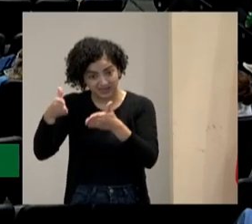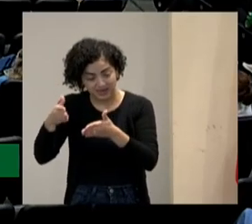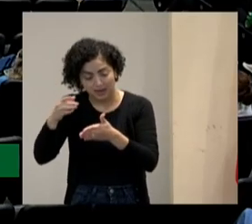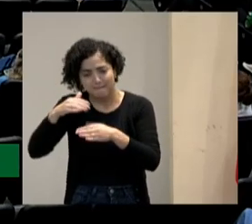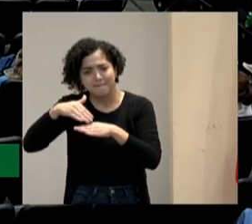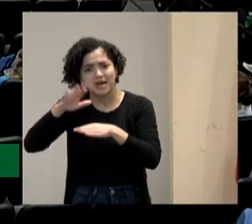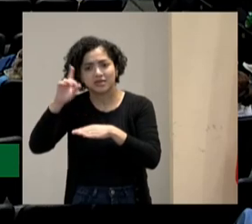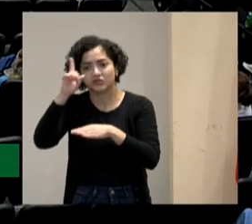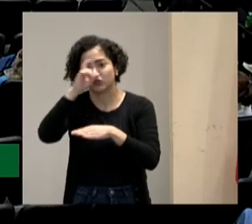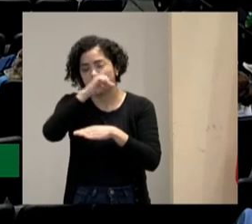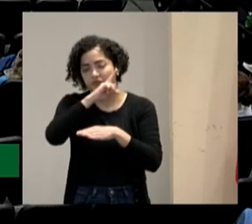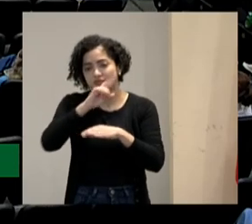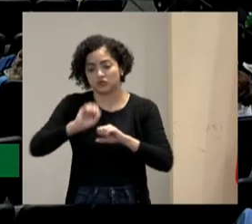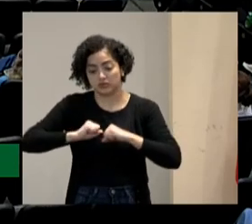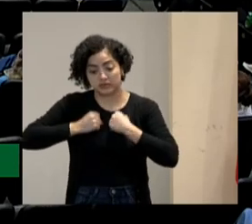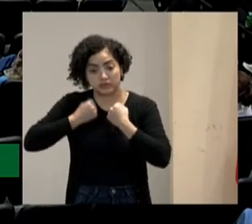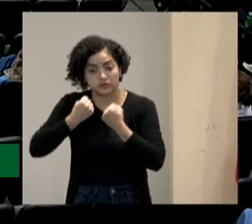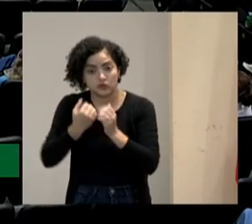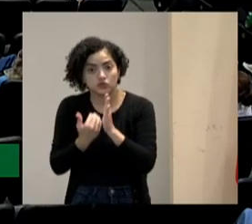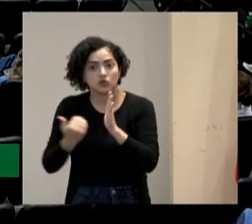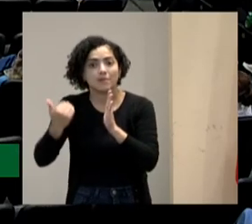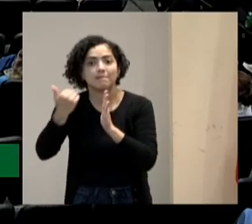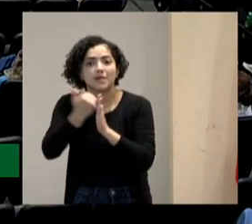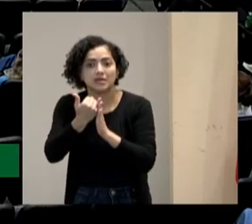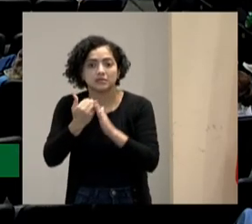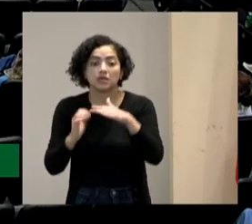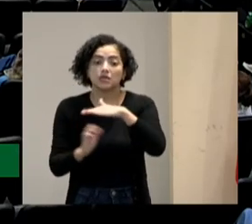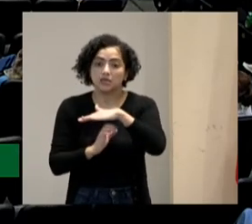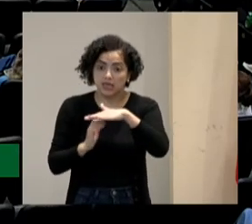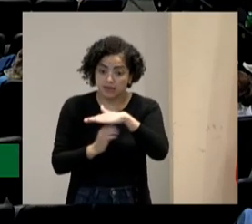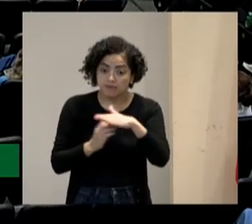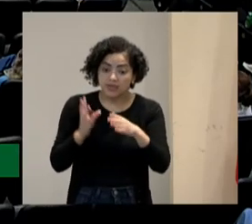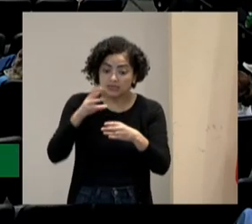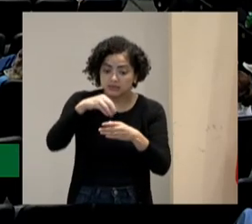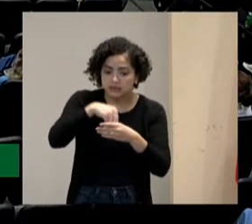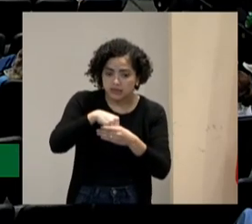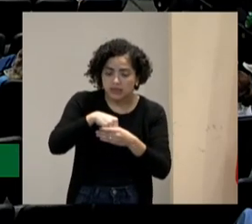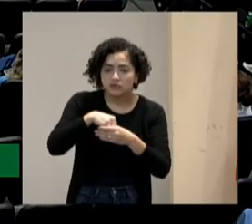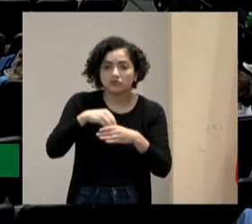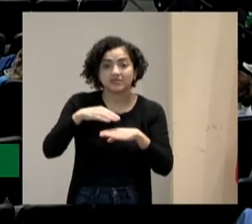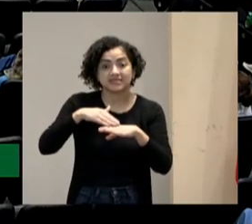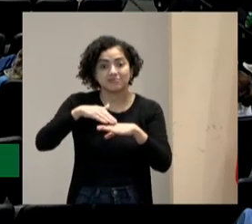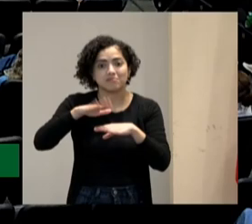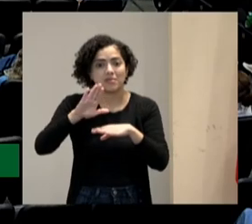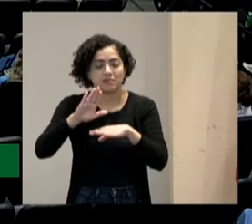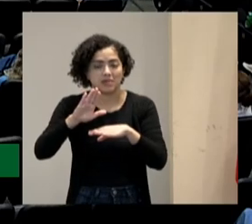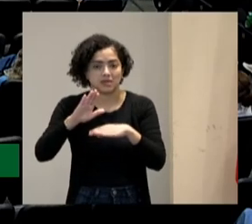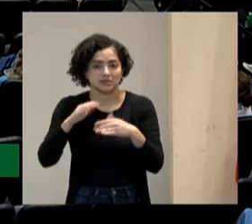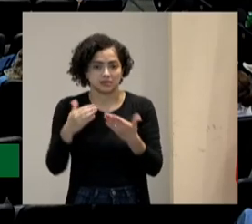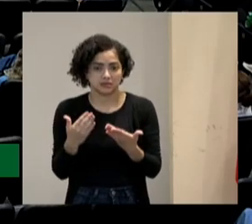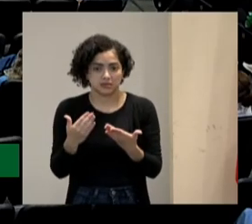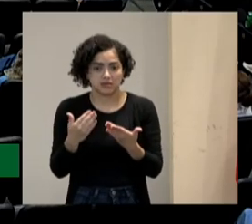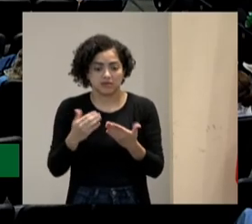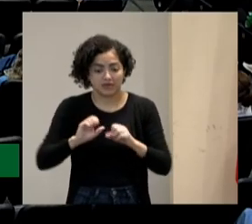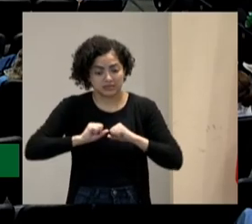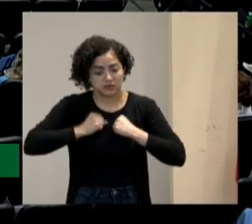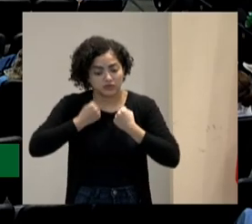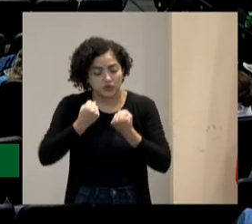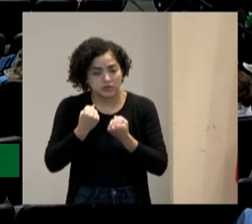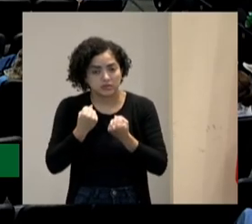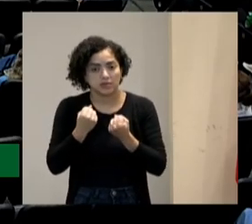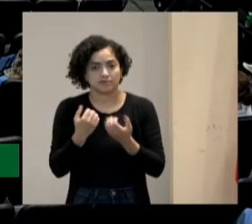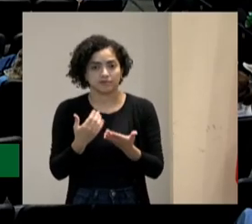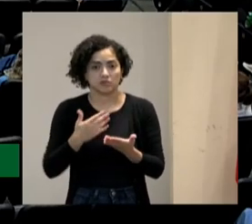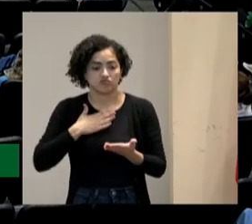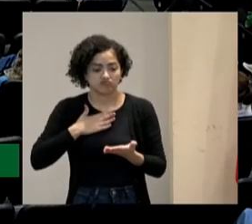condição para ela a empresa vai render muito e eu falo para vocês eu estava falando para o Guilherme o meu lugar de fala